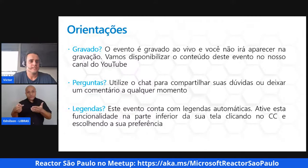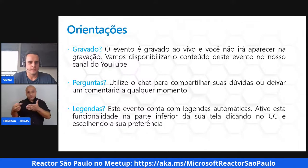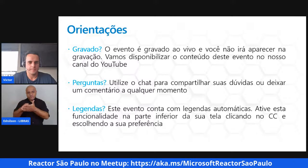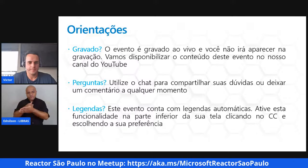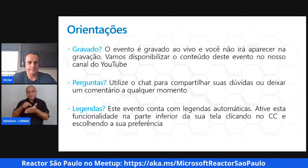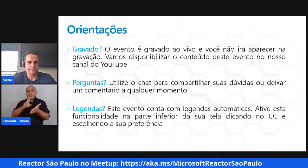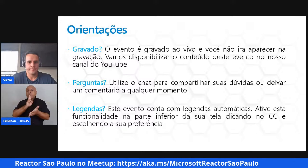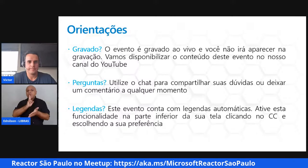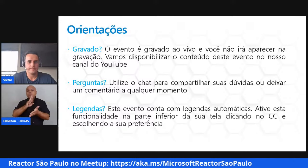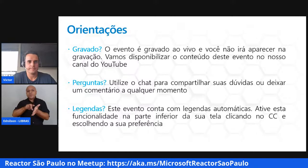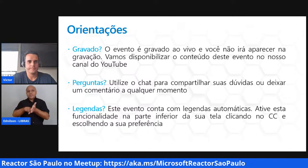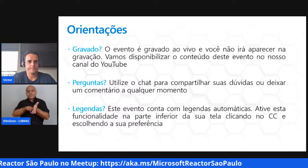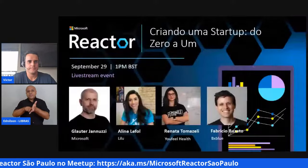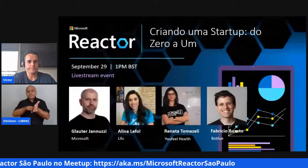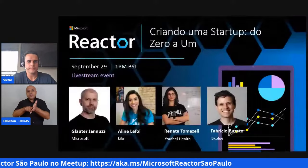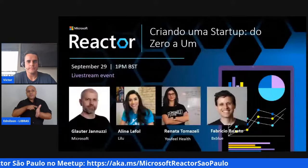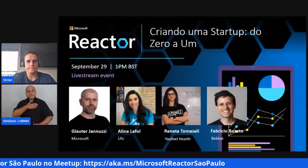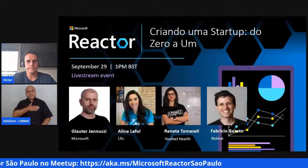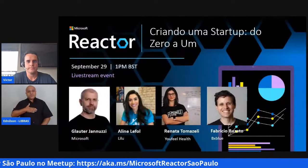satisfação.